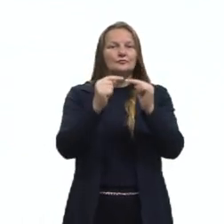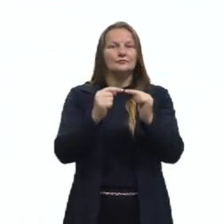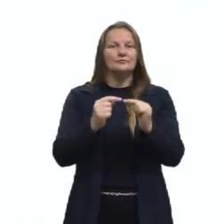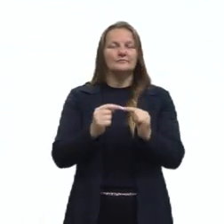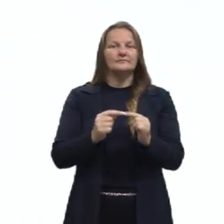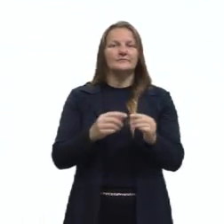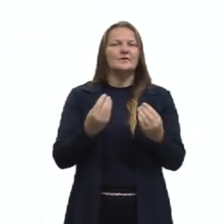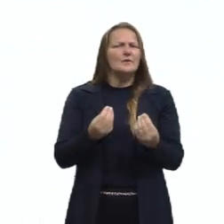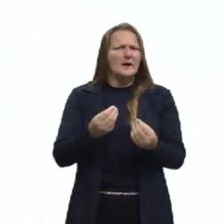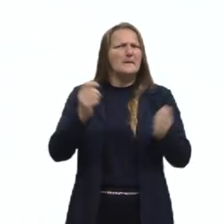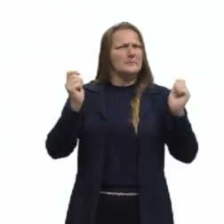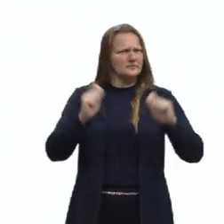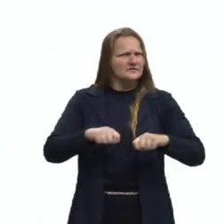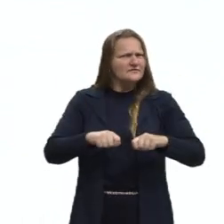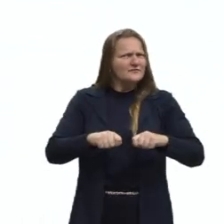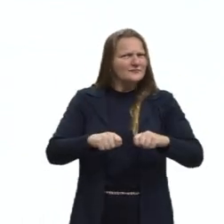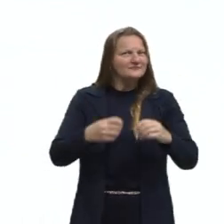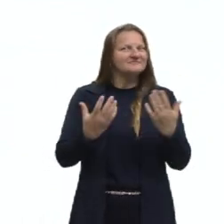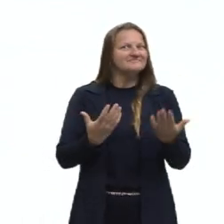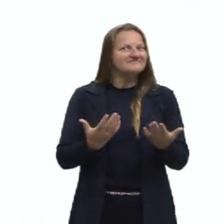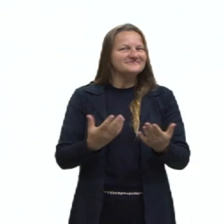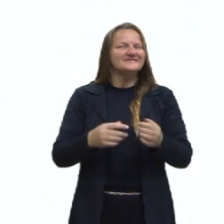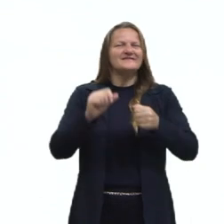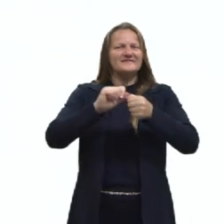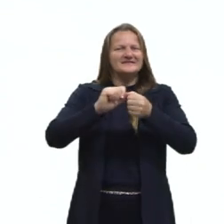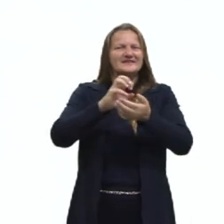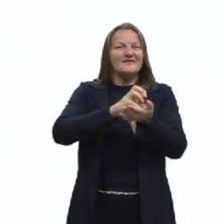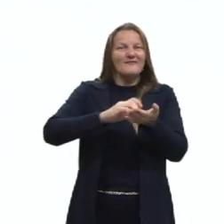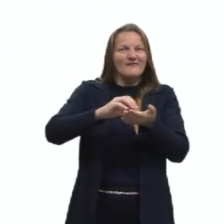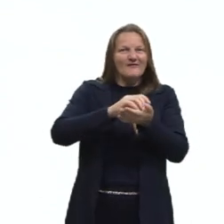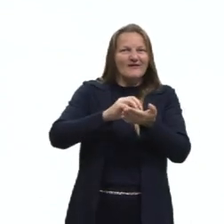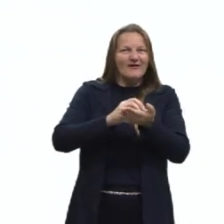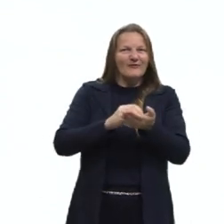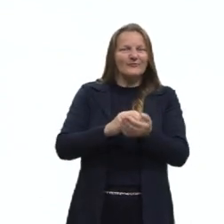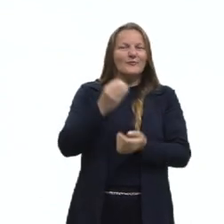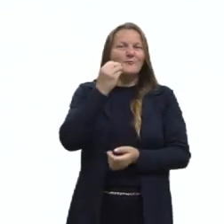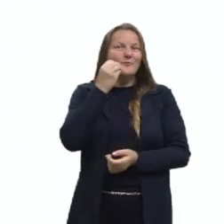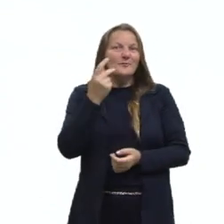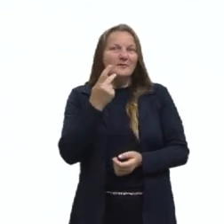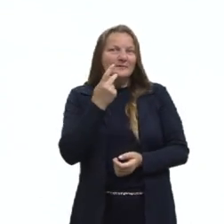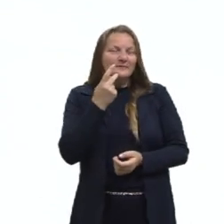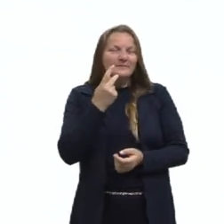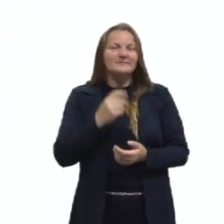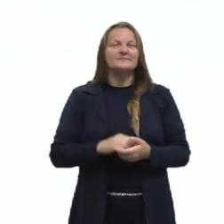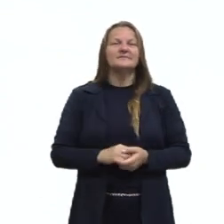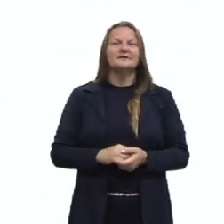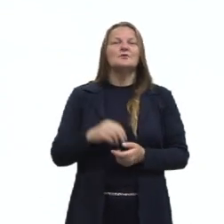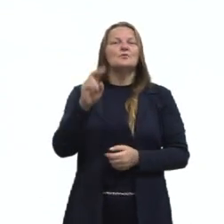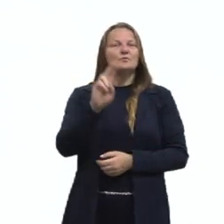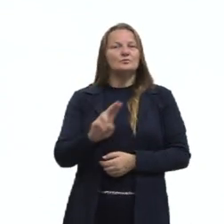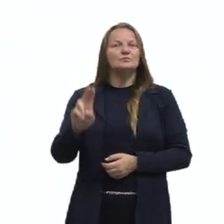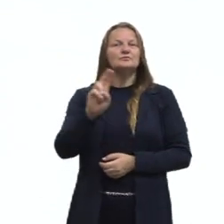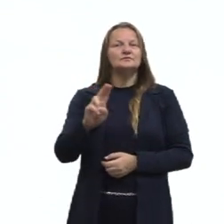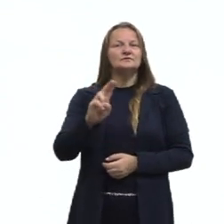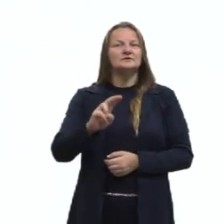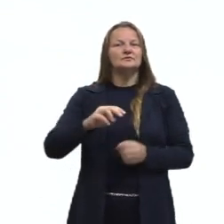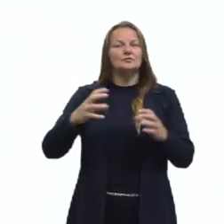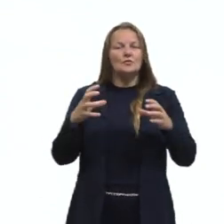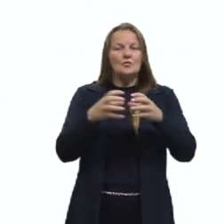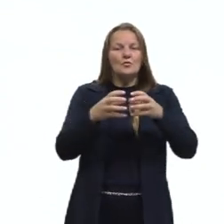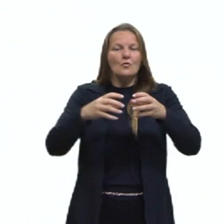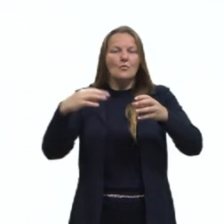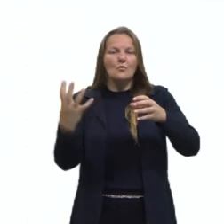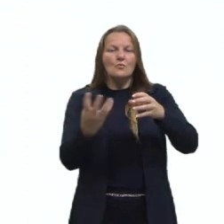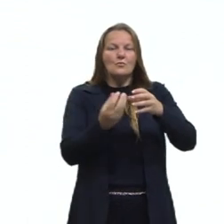Será que é possível então nós efetuarmos o cálculo de probabilidade utilizando os agrupamentos